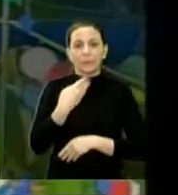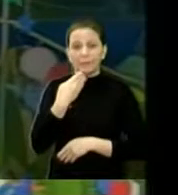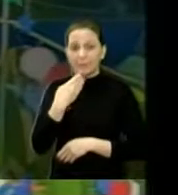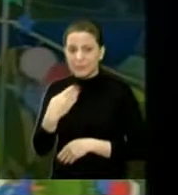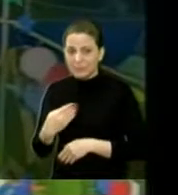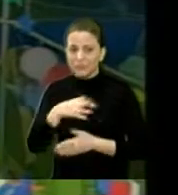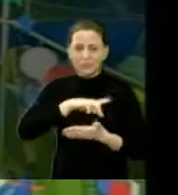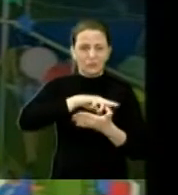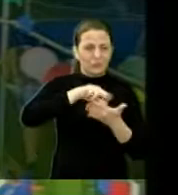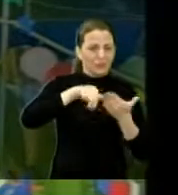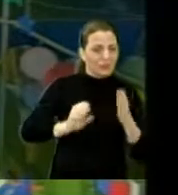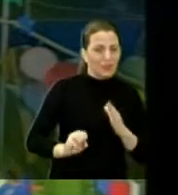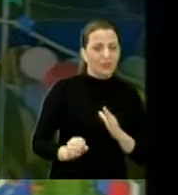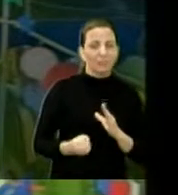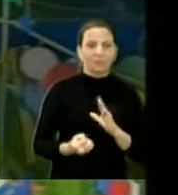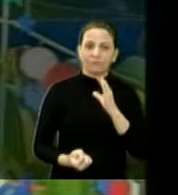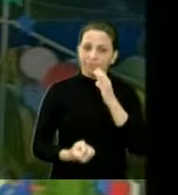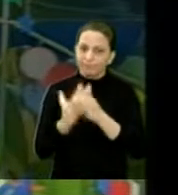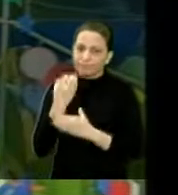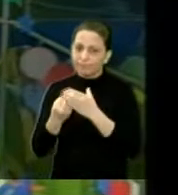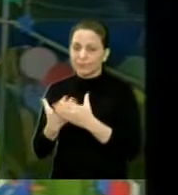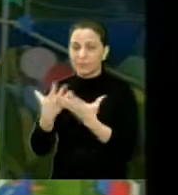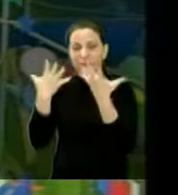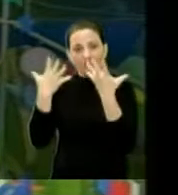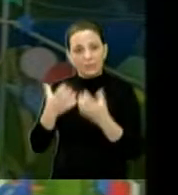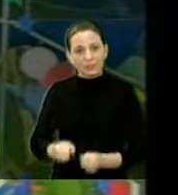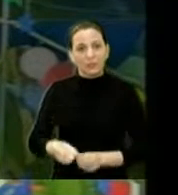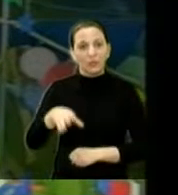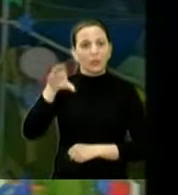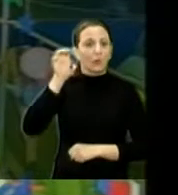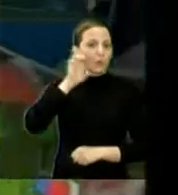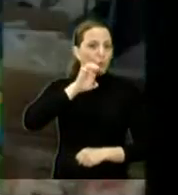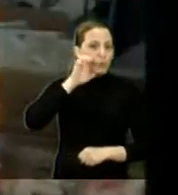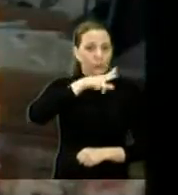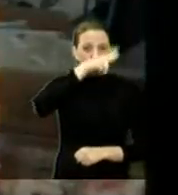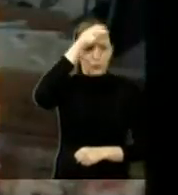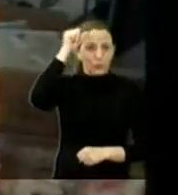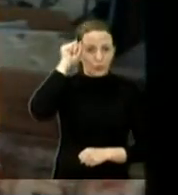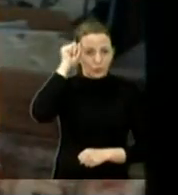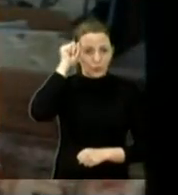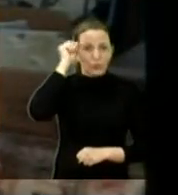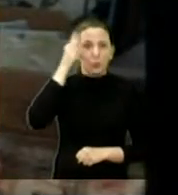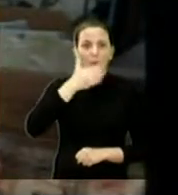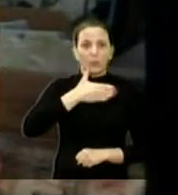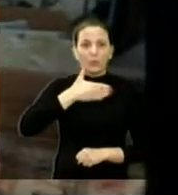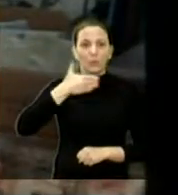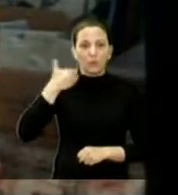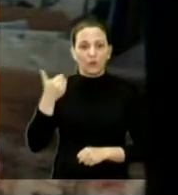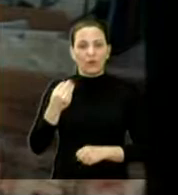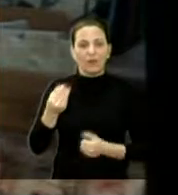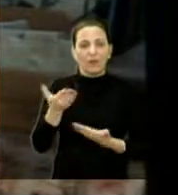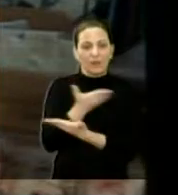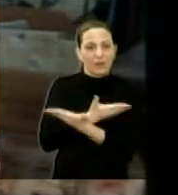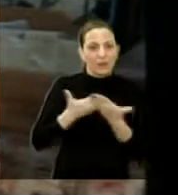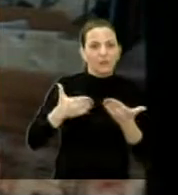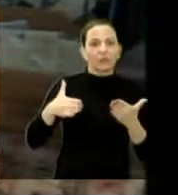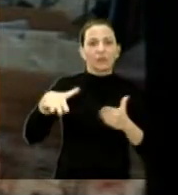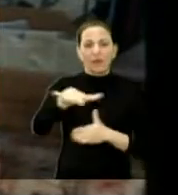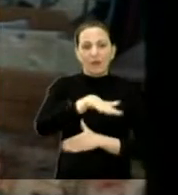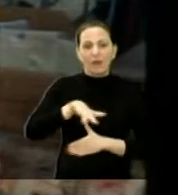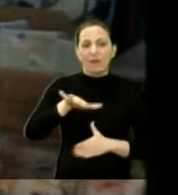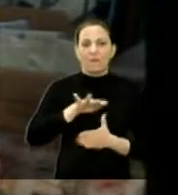nesse dia que vai ser atendida pelo prefeito, até para atendimento para melhor condições de convivência dos moradores daquela praça.